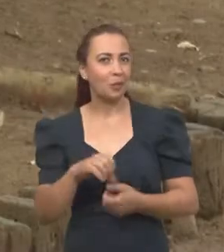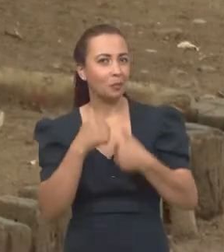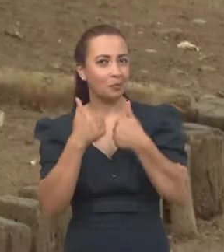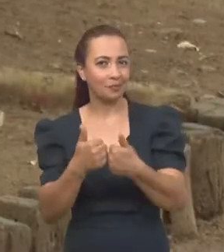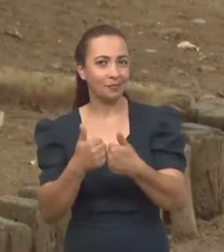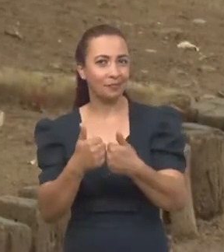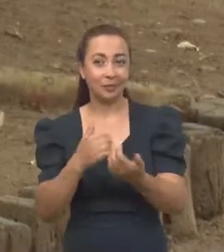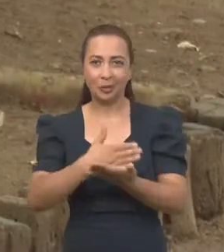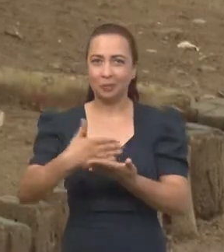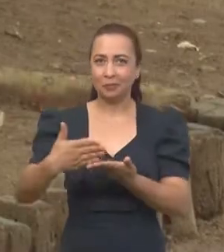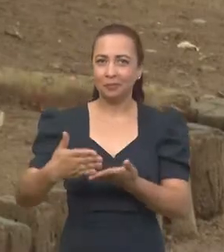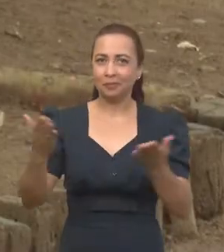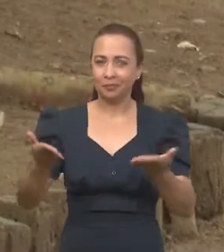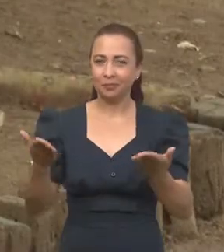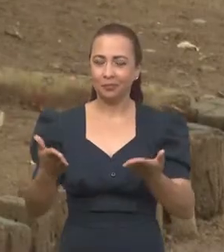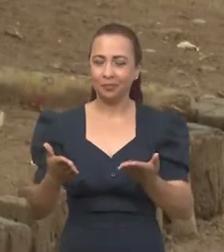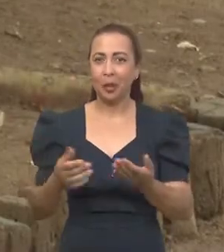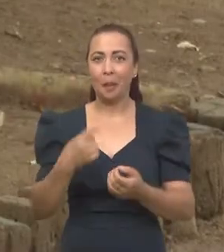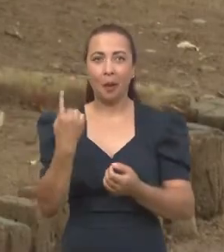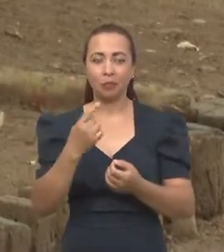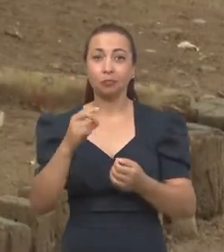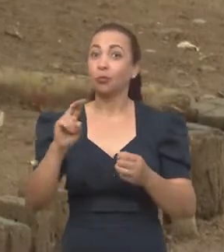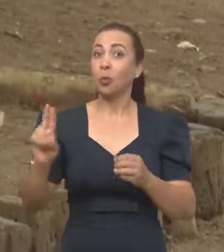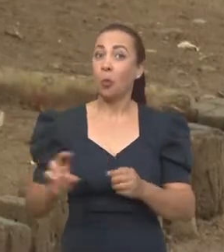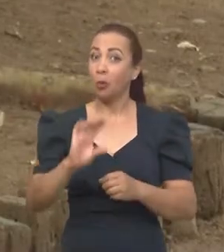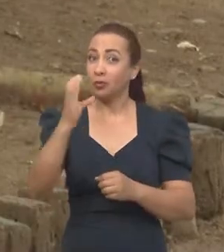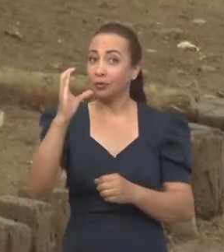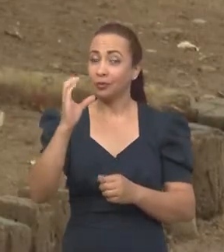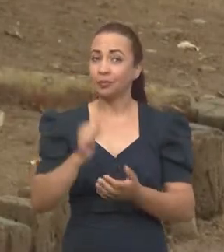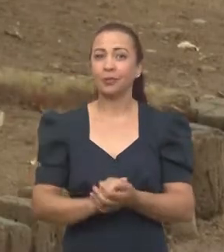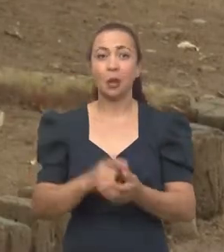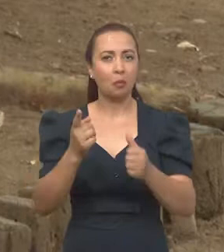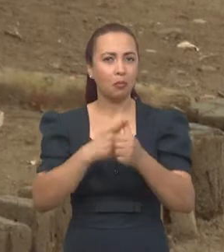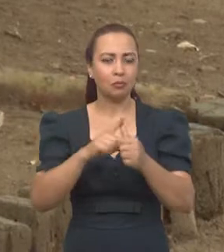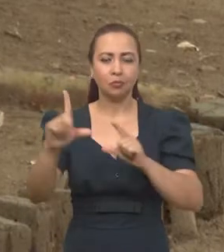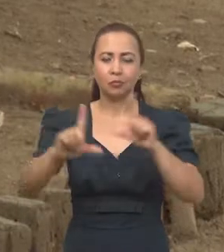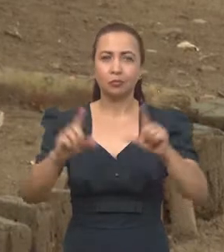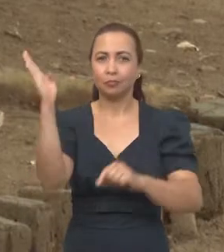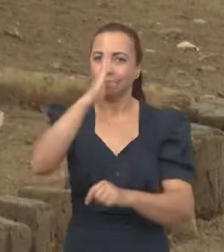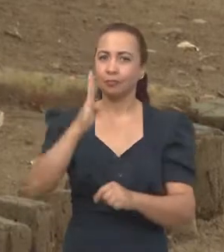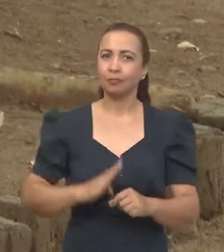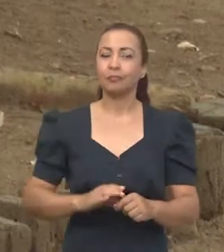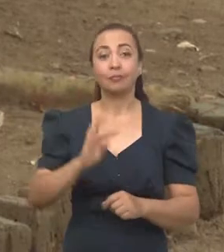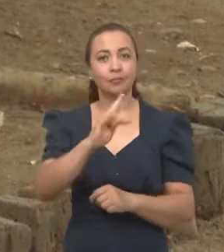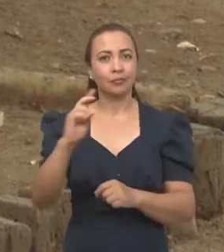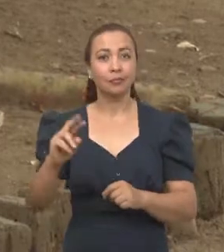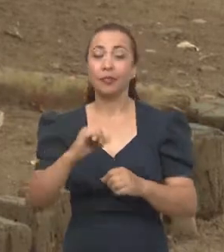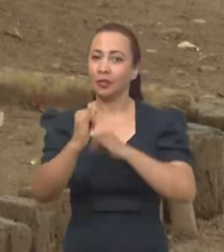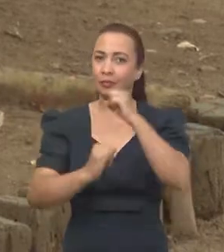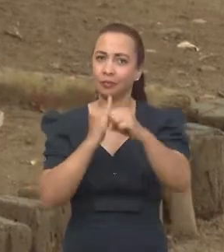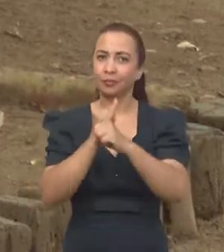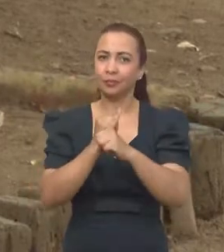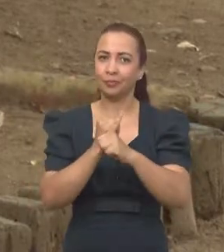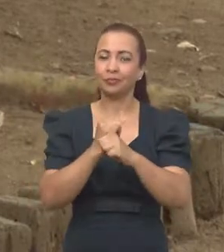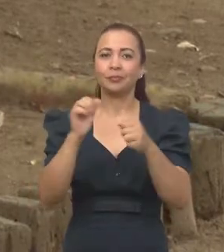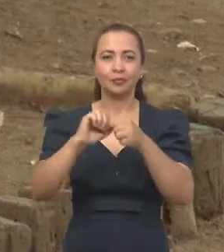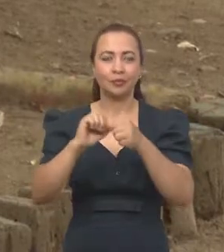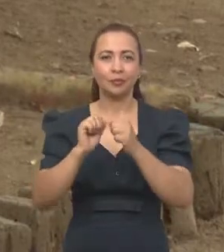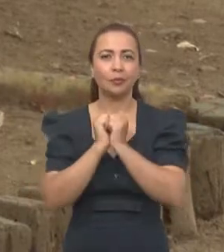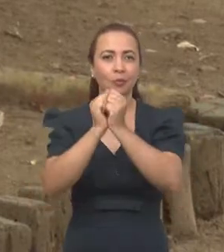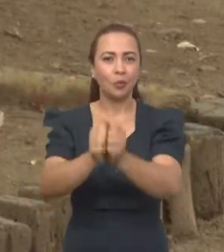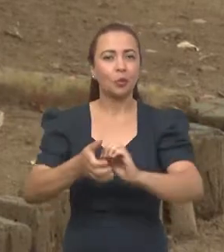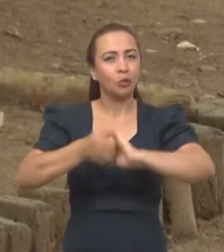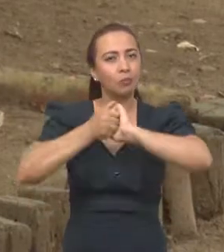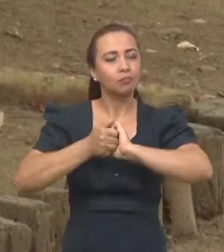Olá, tudo bem? A partir de agora você acompanha mais um Univerciência, o primeiro programa brasileiro de TV e internet que é